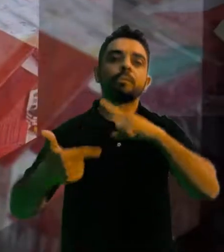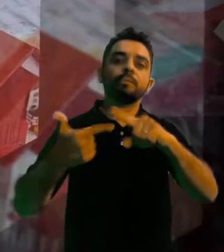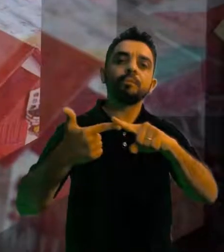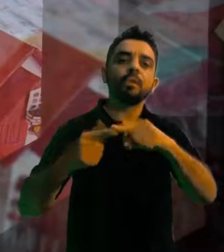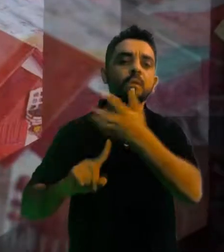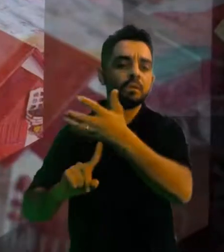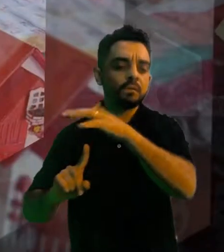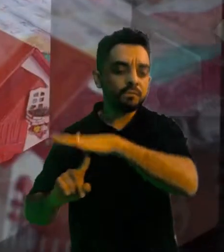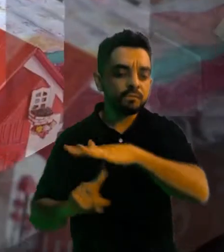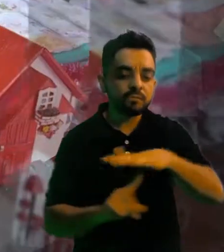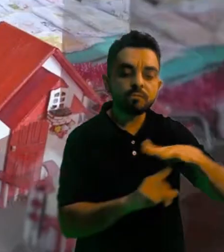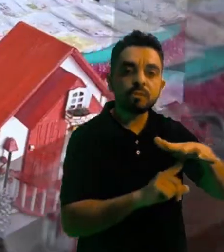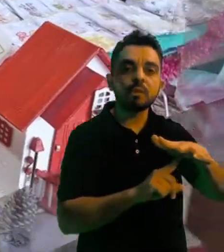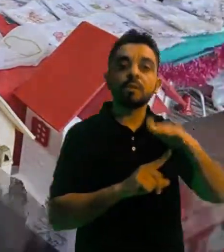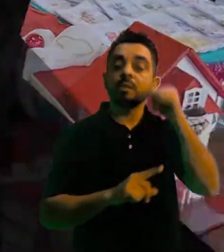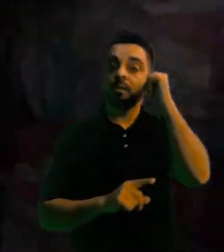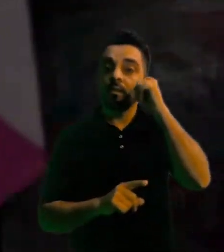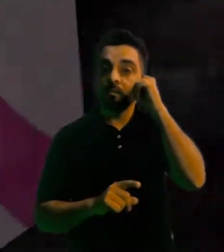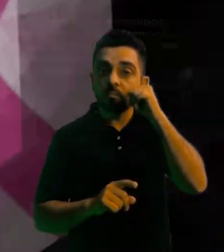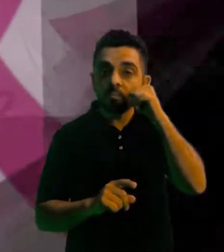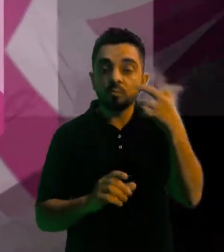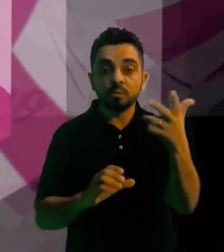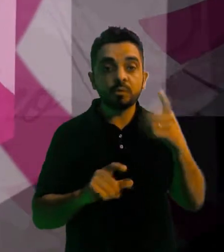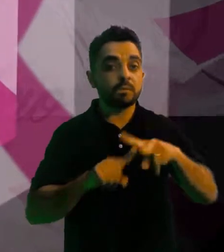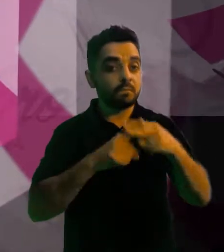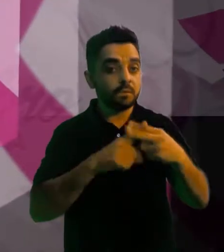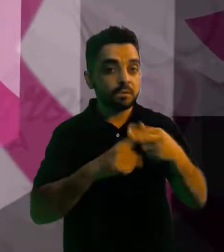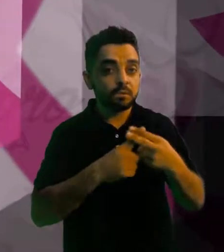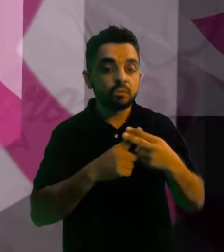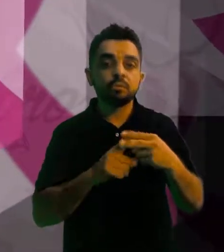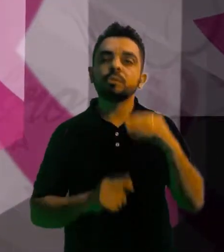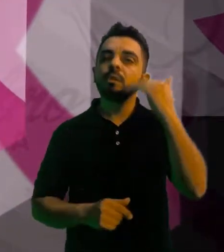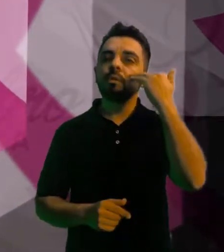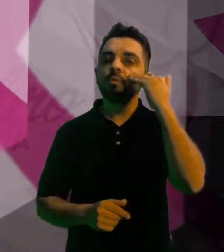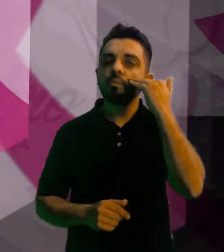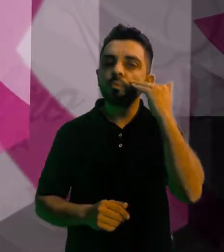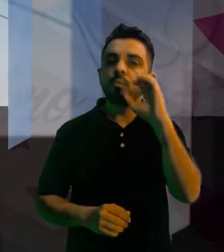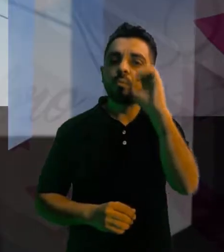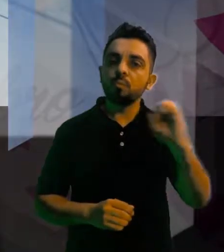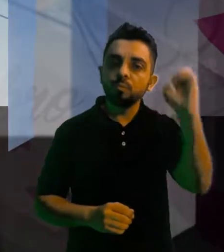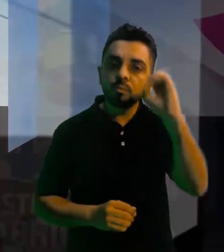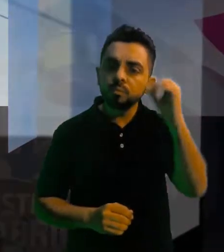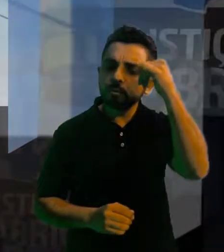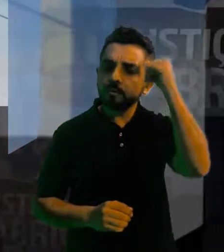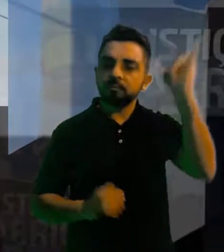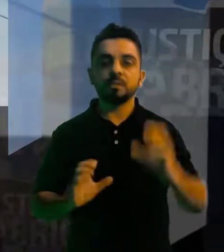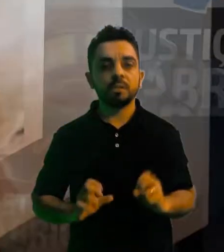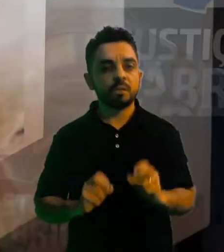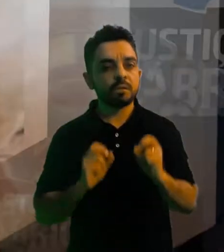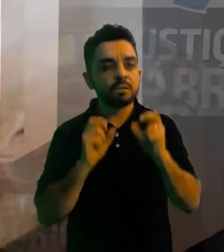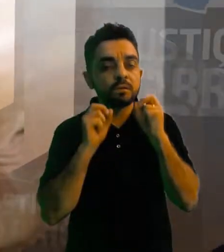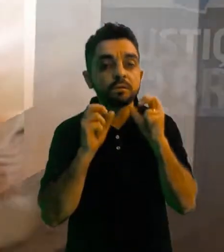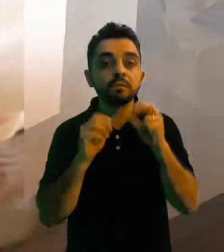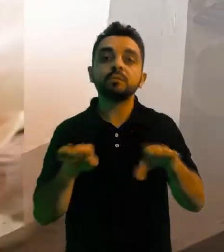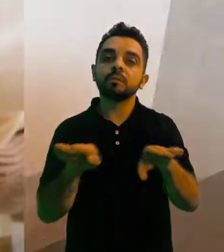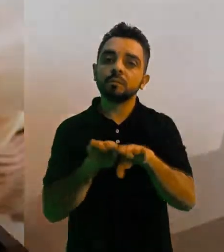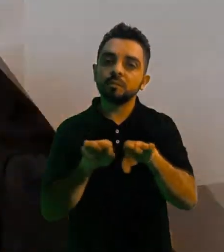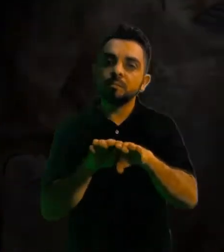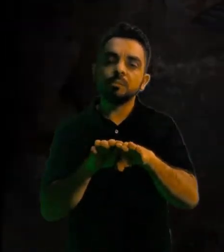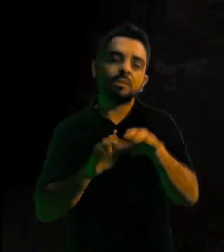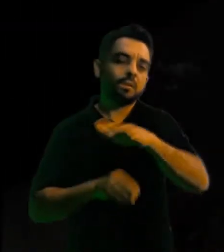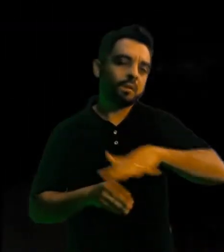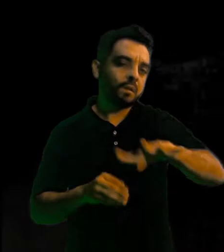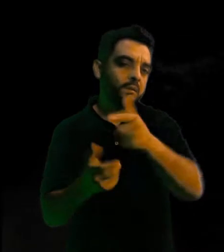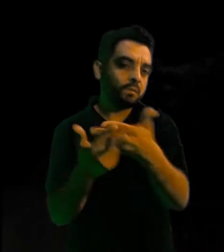a feira de produtos do Clube da Mulher Metalúrgica, ações do Outubro Rosa de prevenção do câncer de mama e mais serviços do SMC.